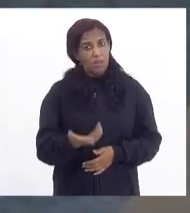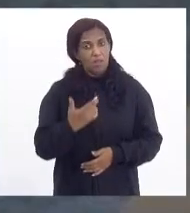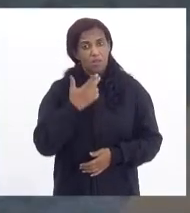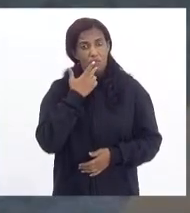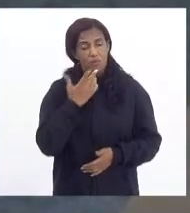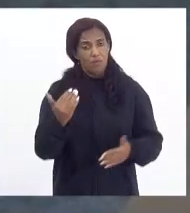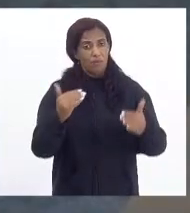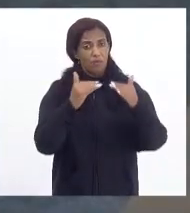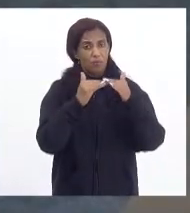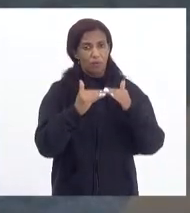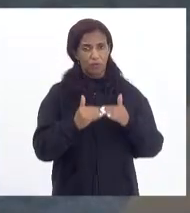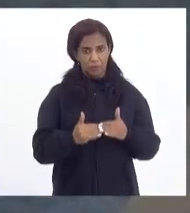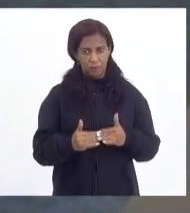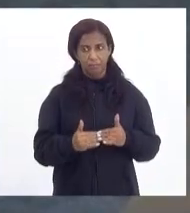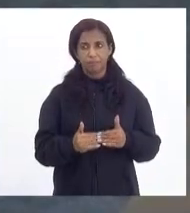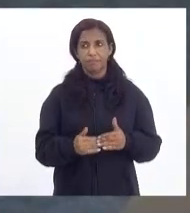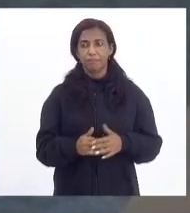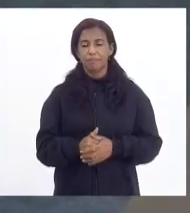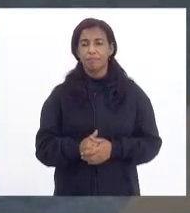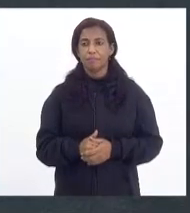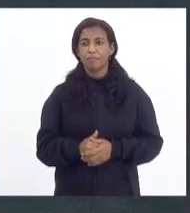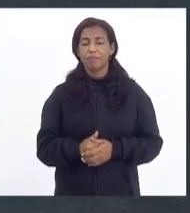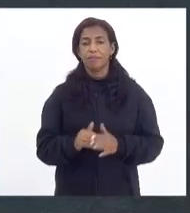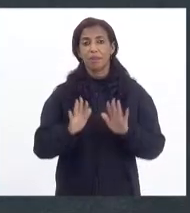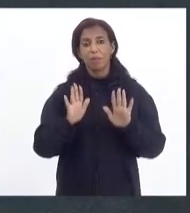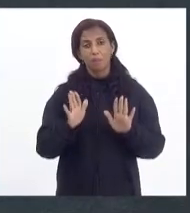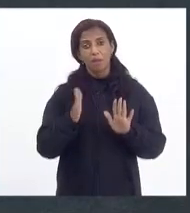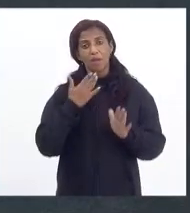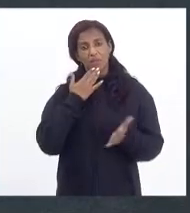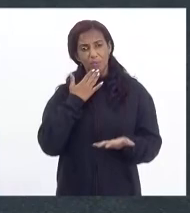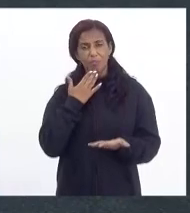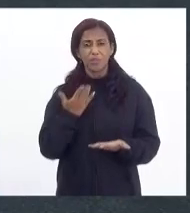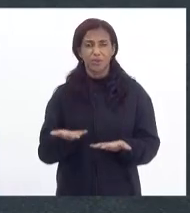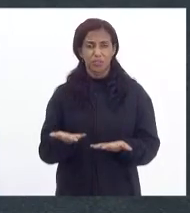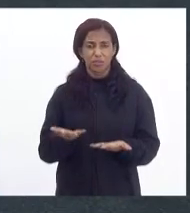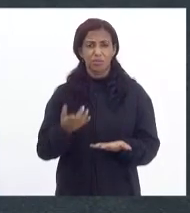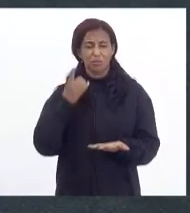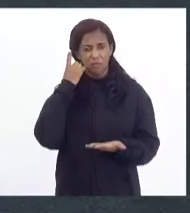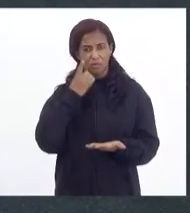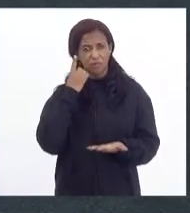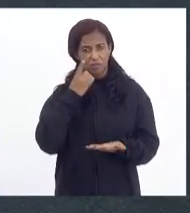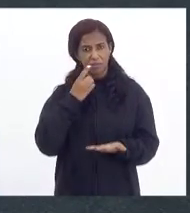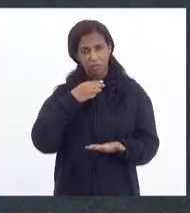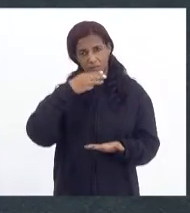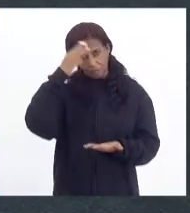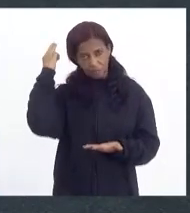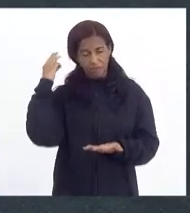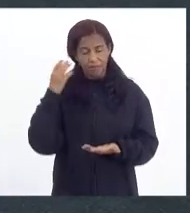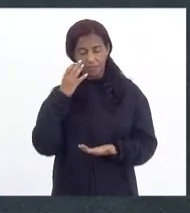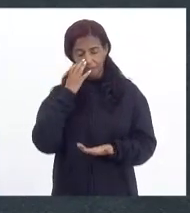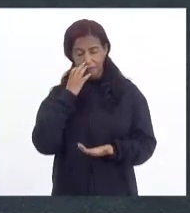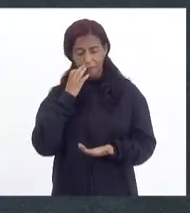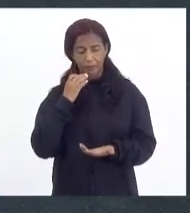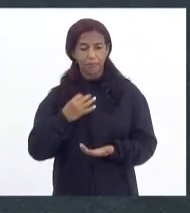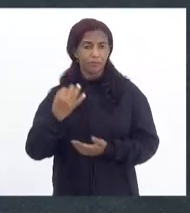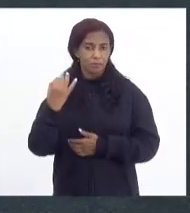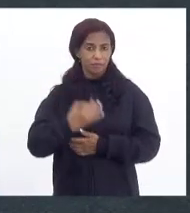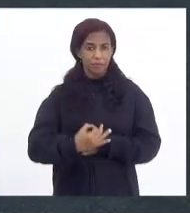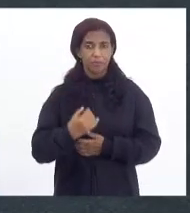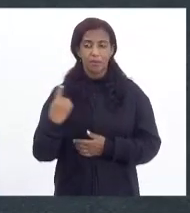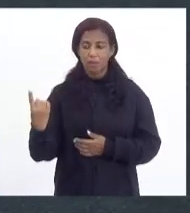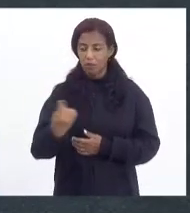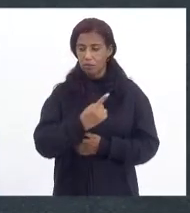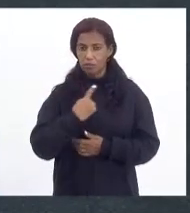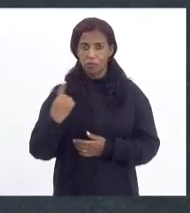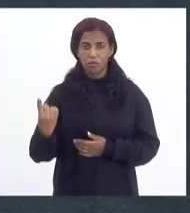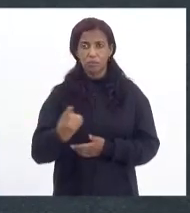favorável, o projeto eu votando favorável. Mas eu queria fazer o apelo ao deputado Márcio Pacheco que o ideal para todos